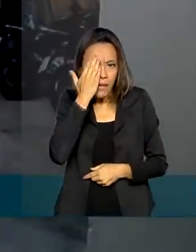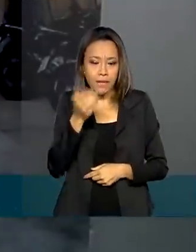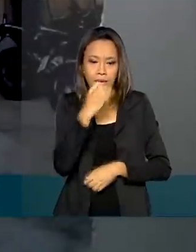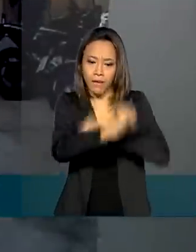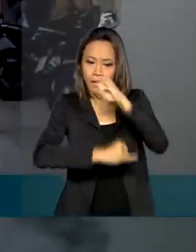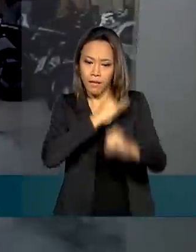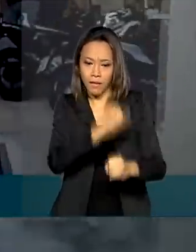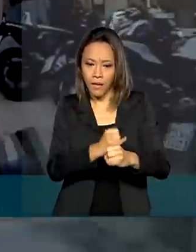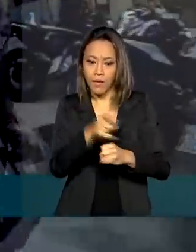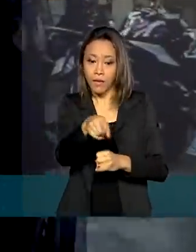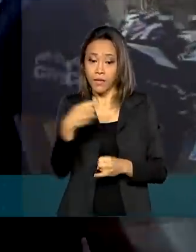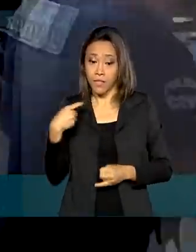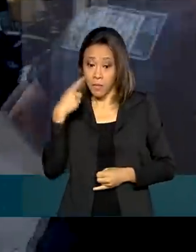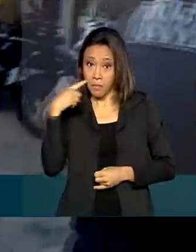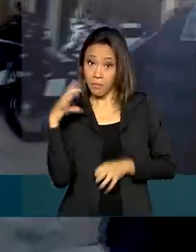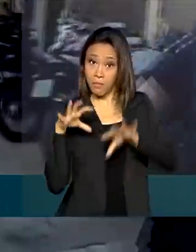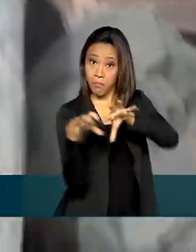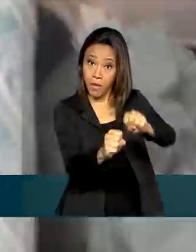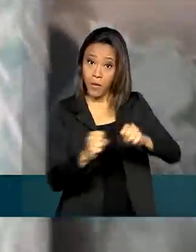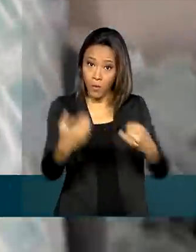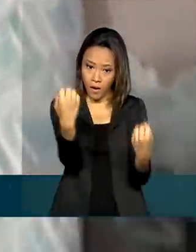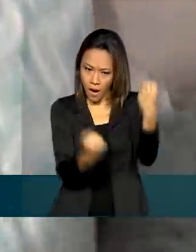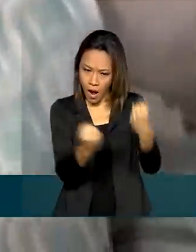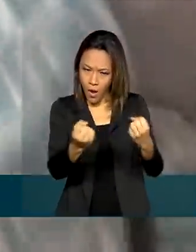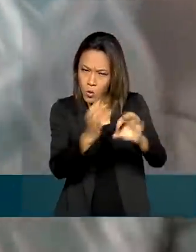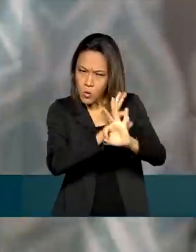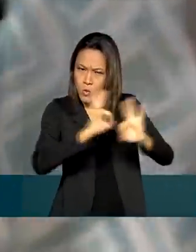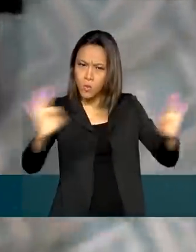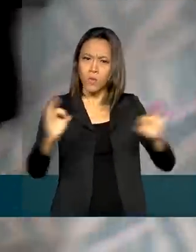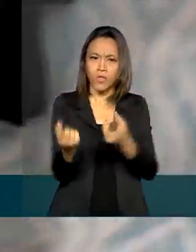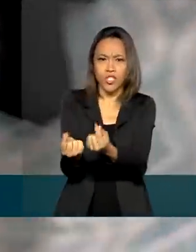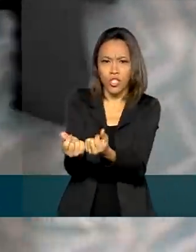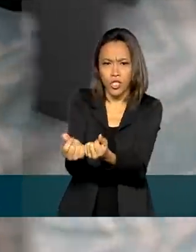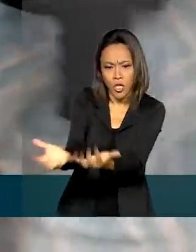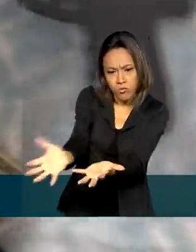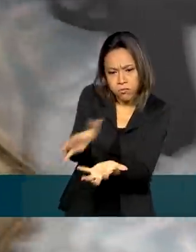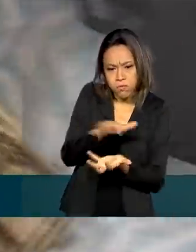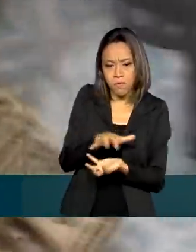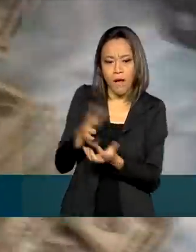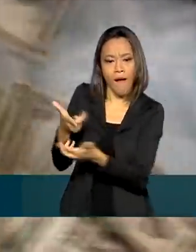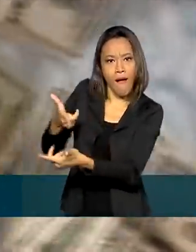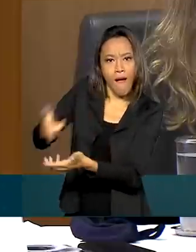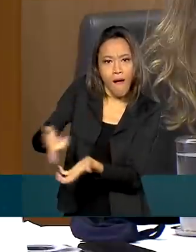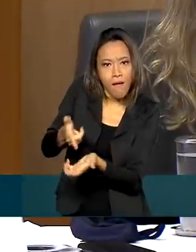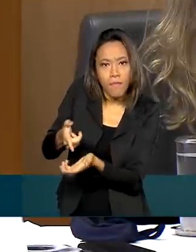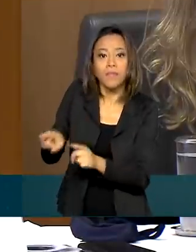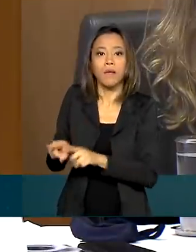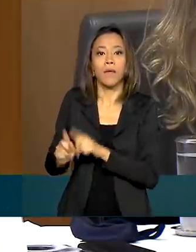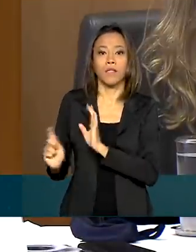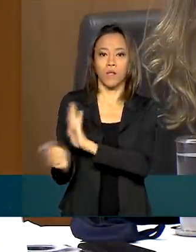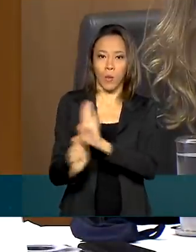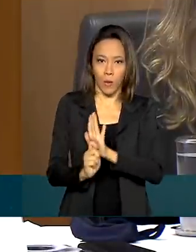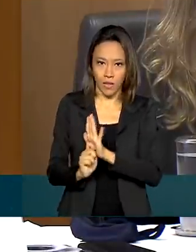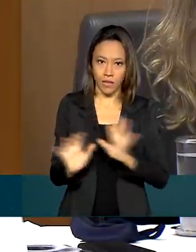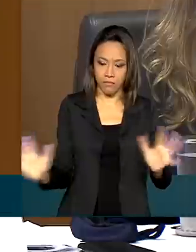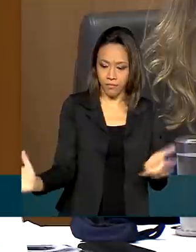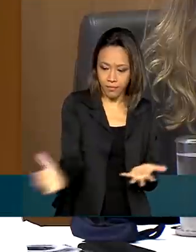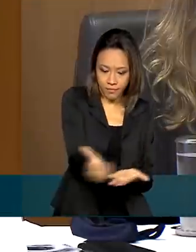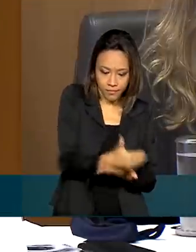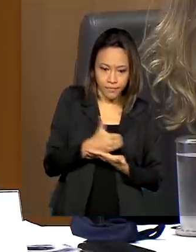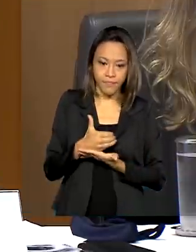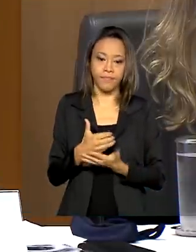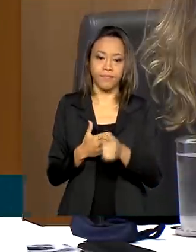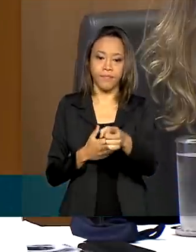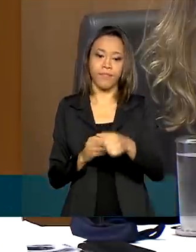A polícia apreendeu veículos de luxo, dinheiro, equipamentos, armas e até drogas. Foram derrubados